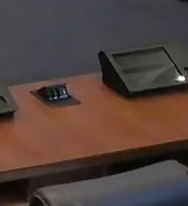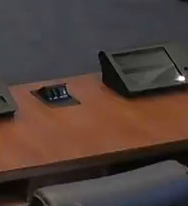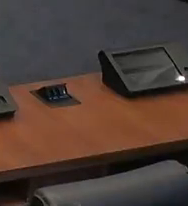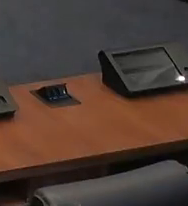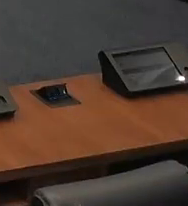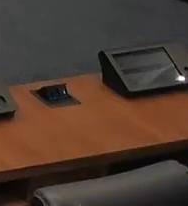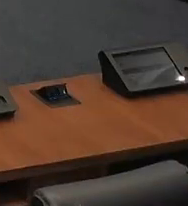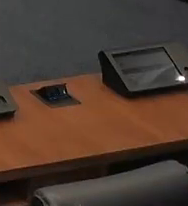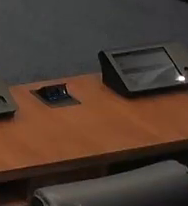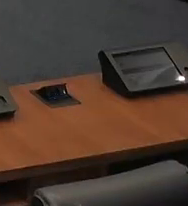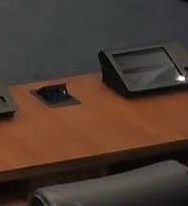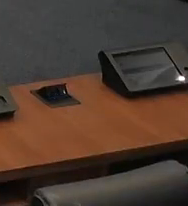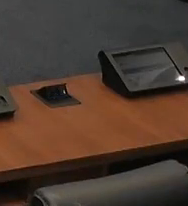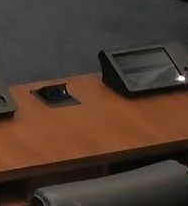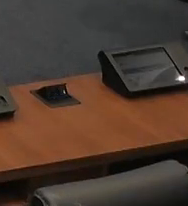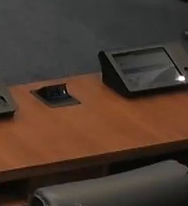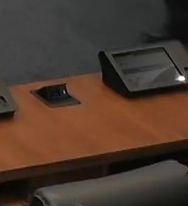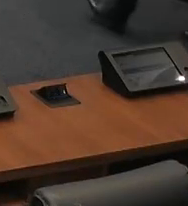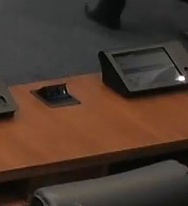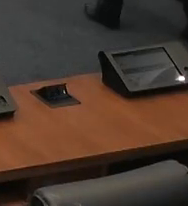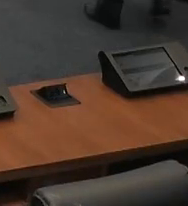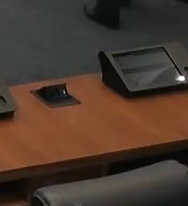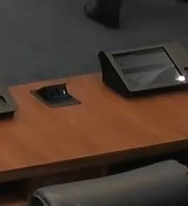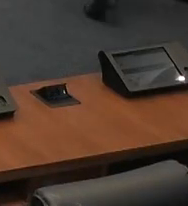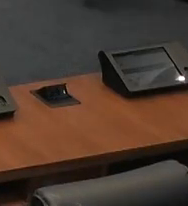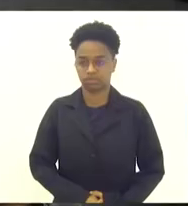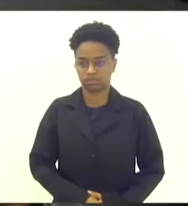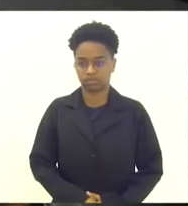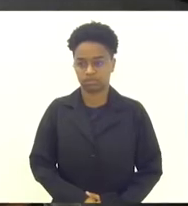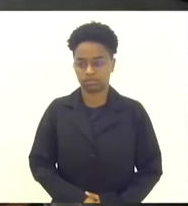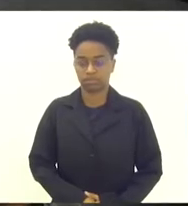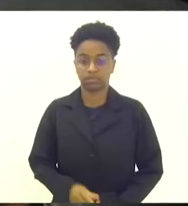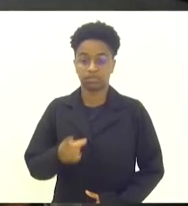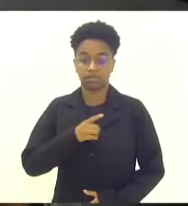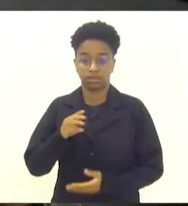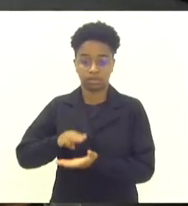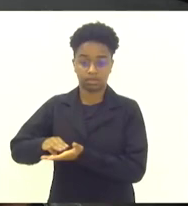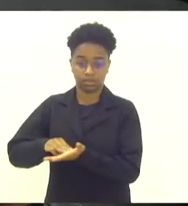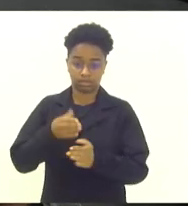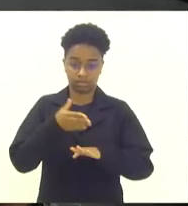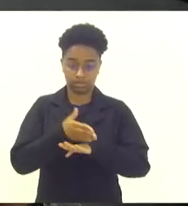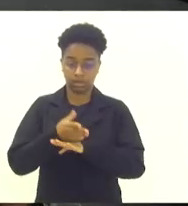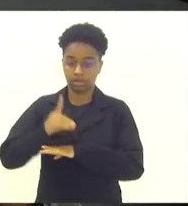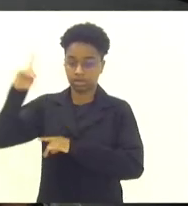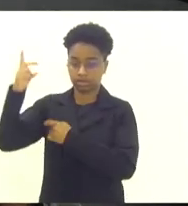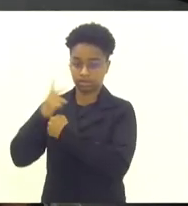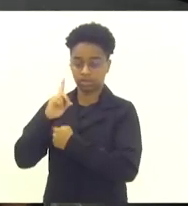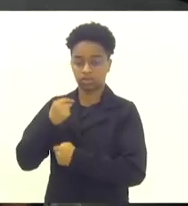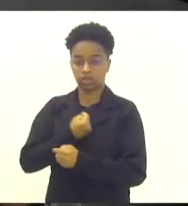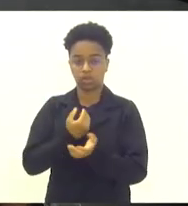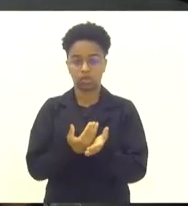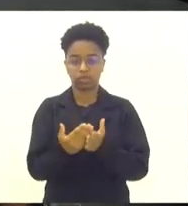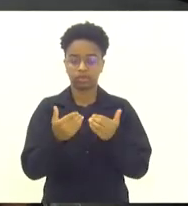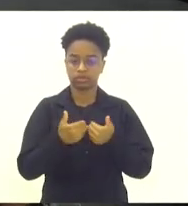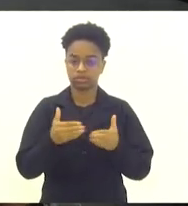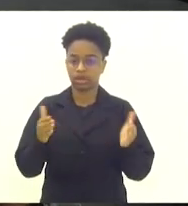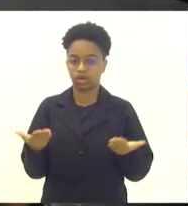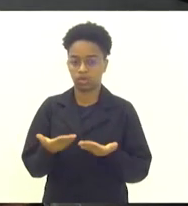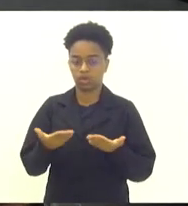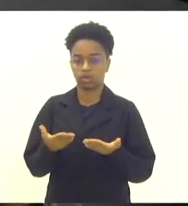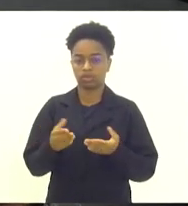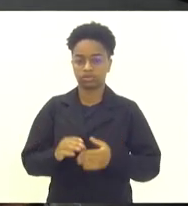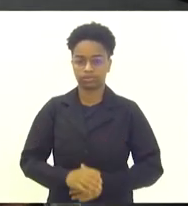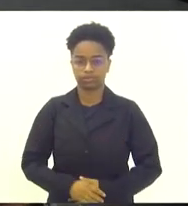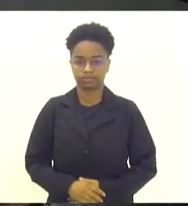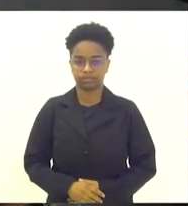Havendo um número legal e sob a proteção de Deus, iniciamos nosso trabalho. Está aberta a sessão.